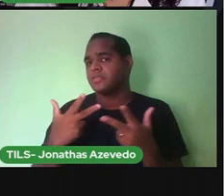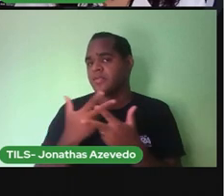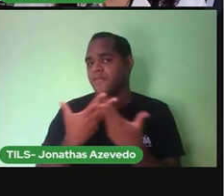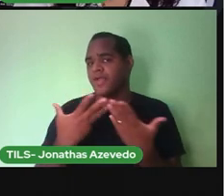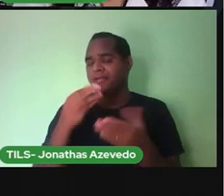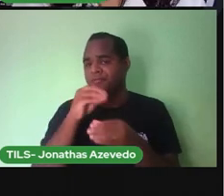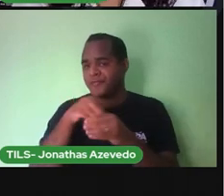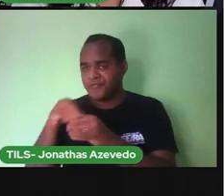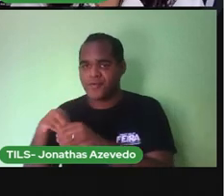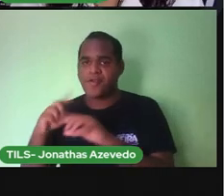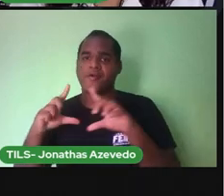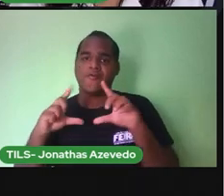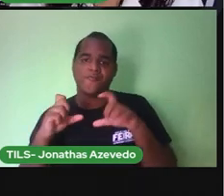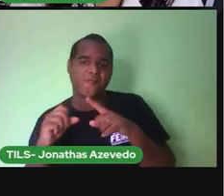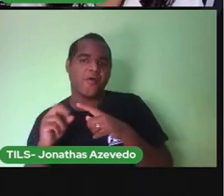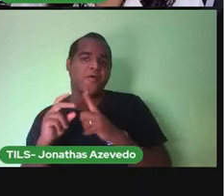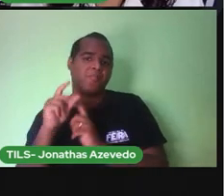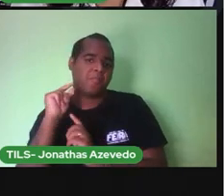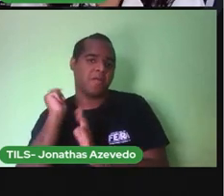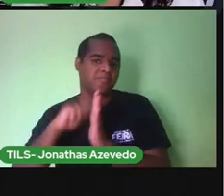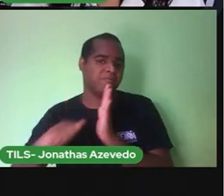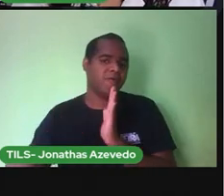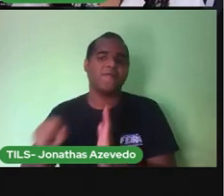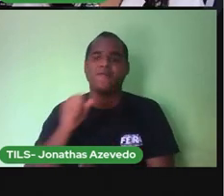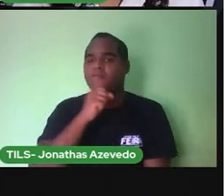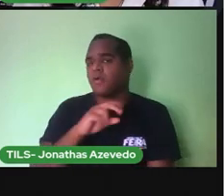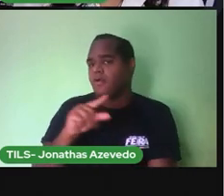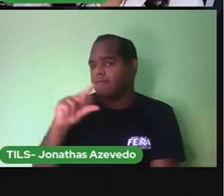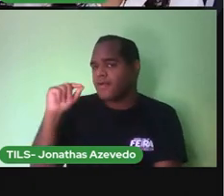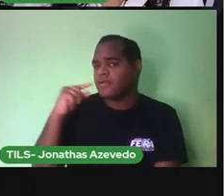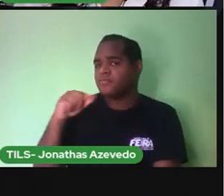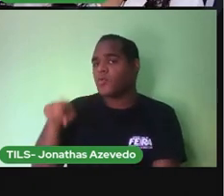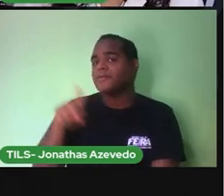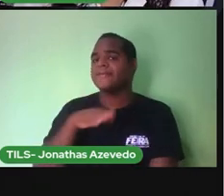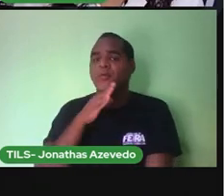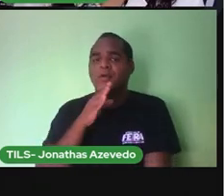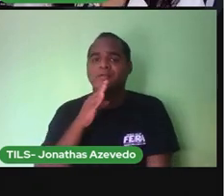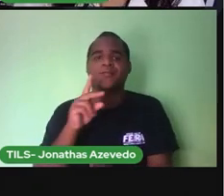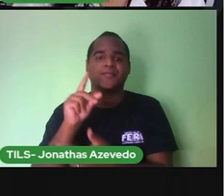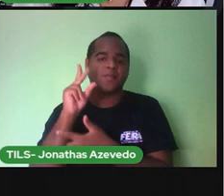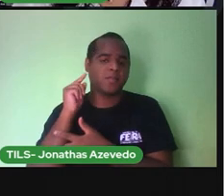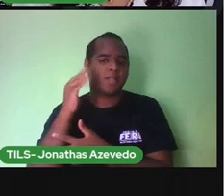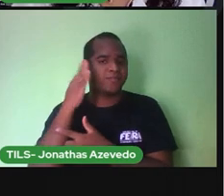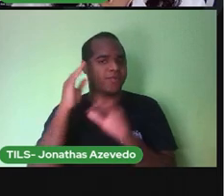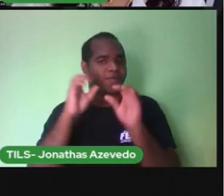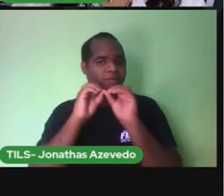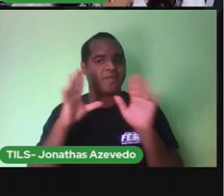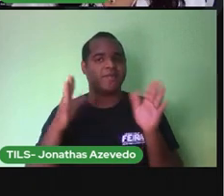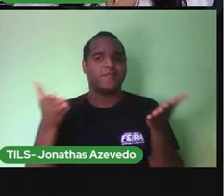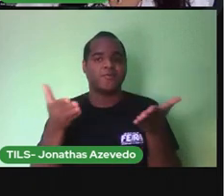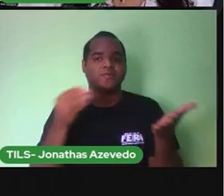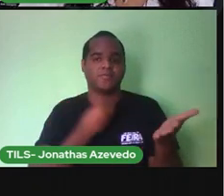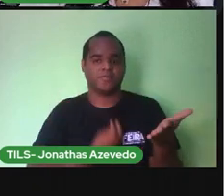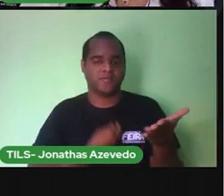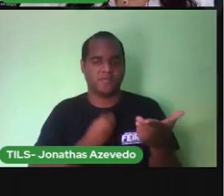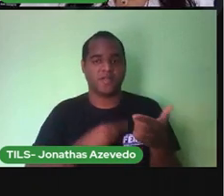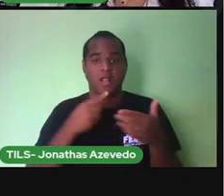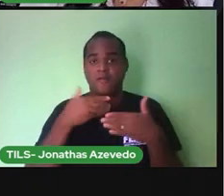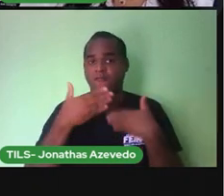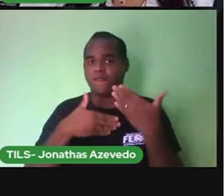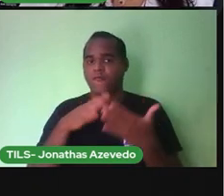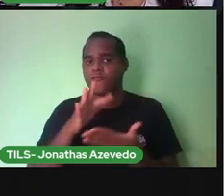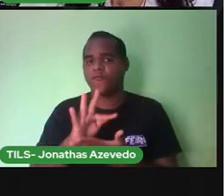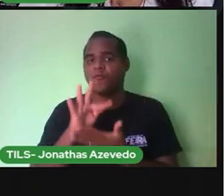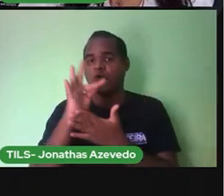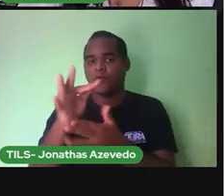fotos, escritos antigos, nos fazem conhecer o passado, entender o presente e planejar